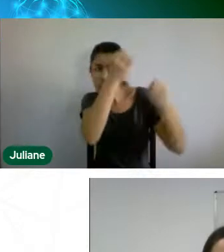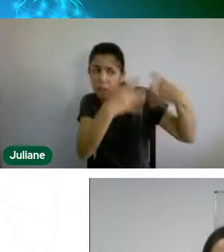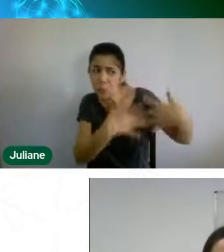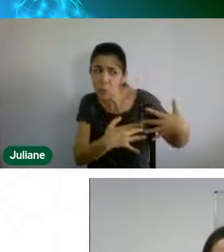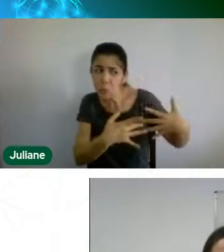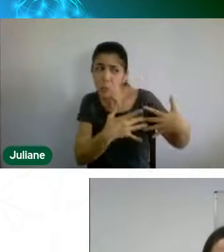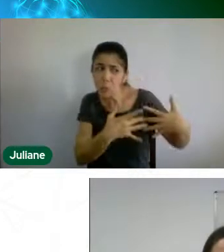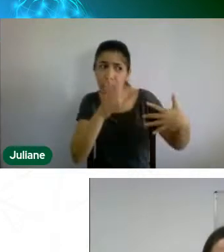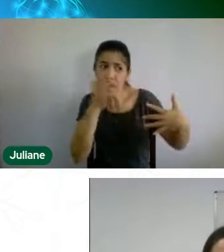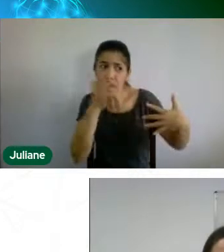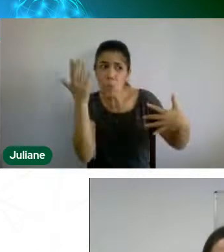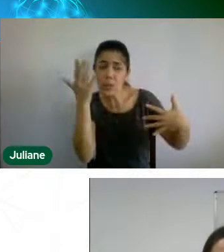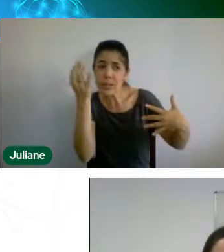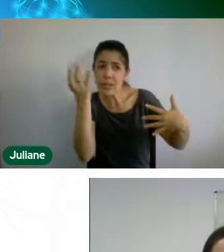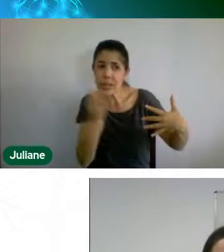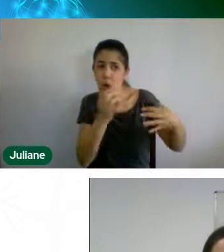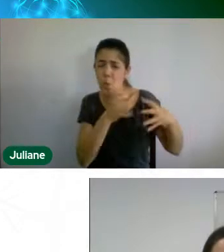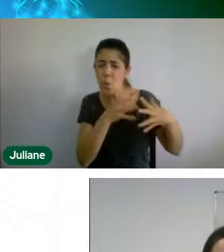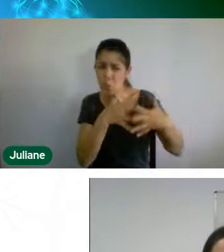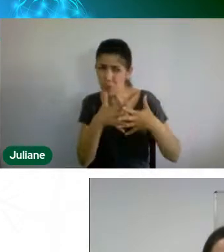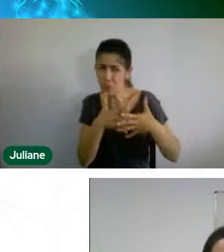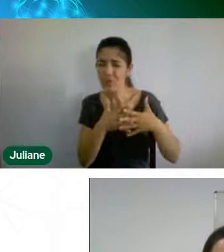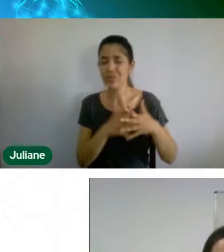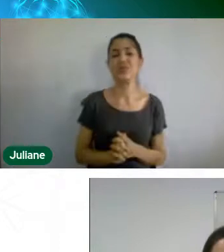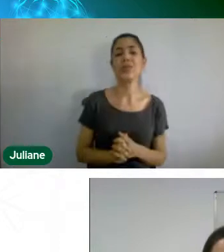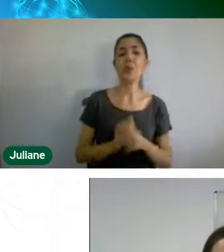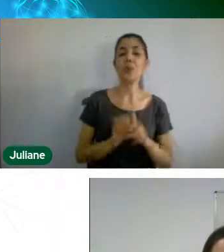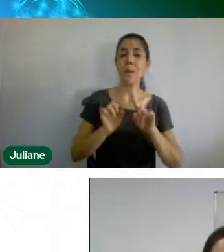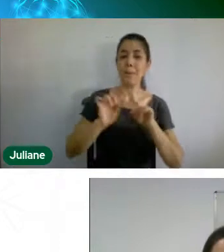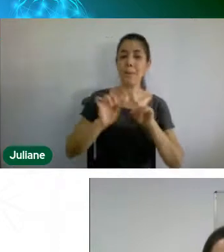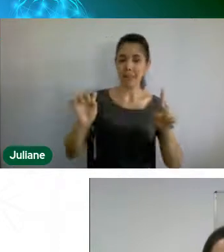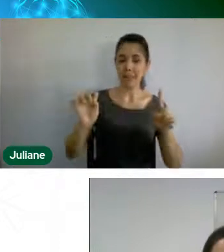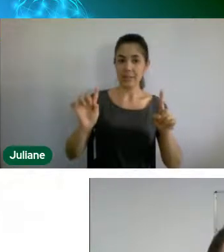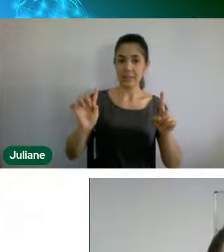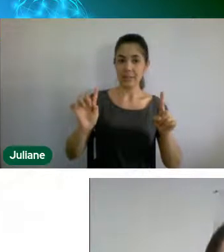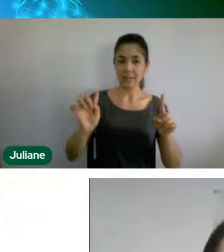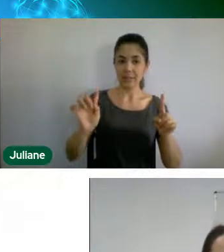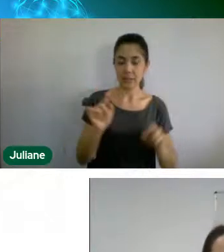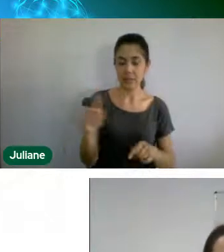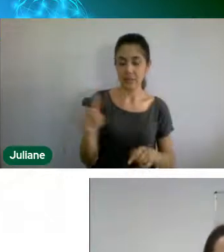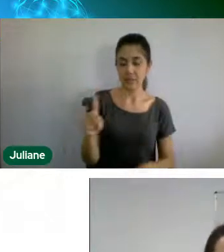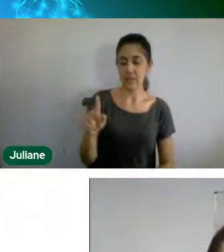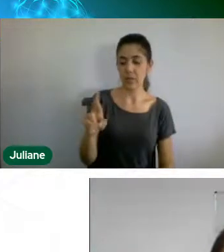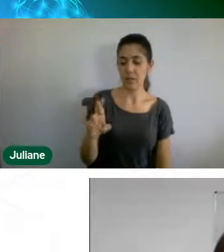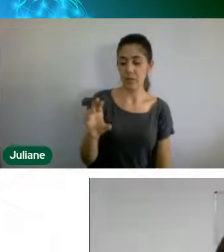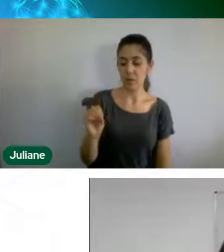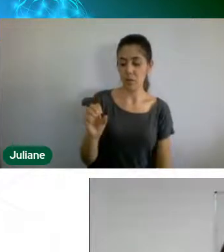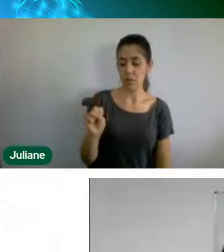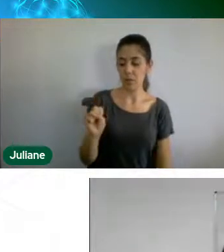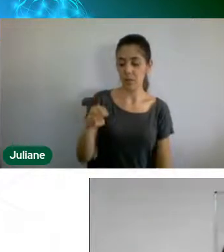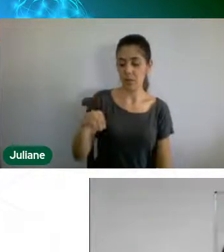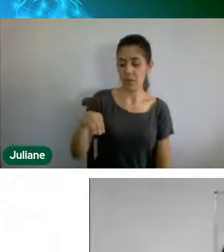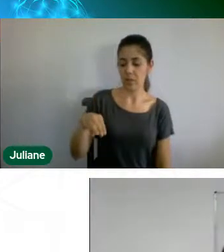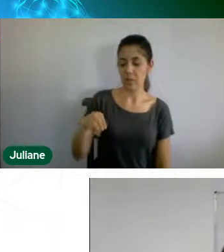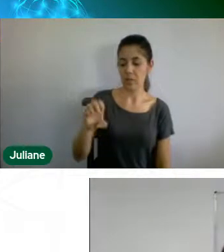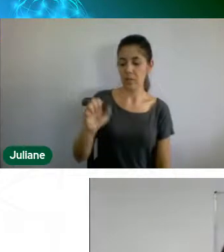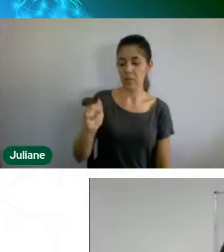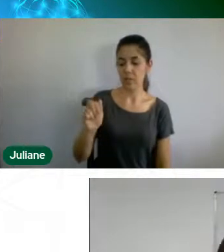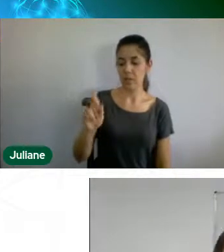mas, assim, a professora Rosmarie Raider é a